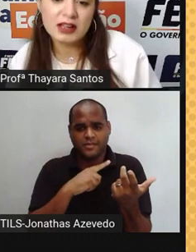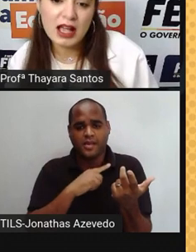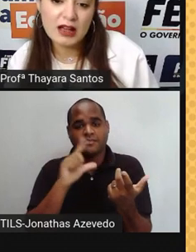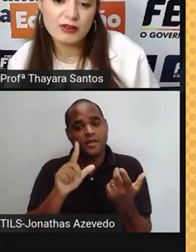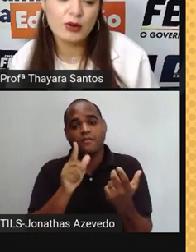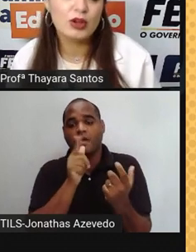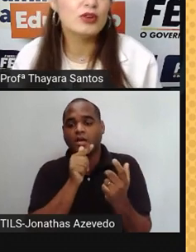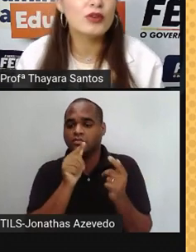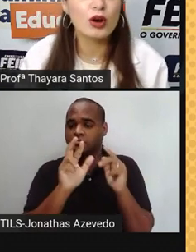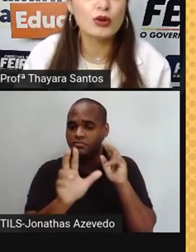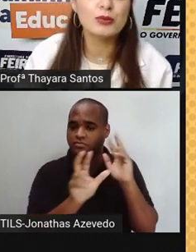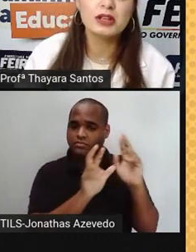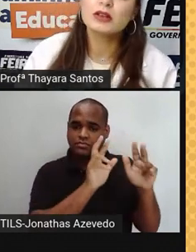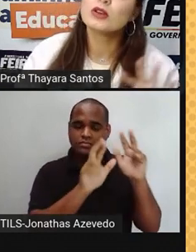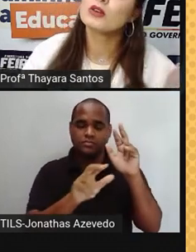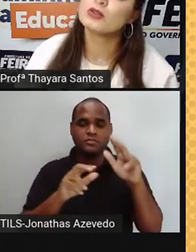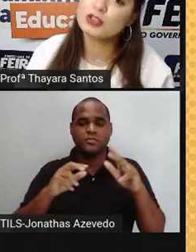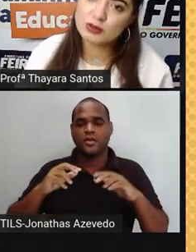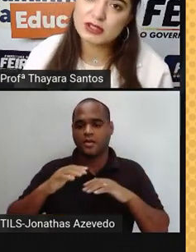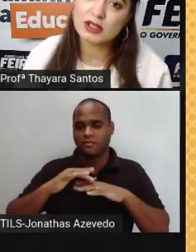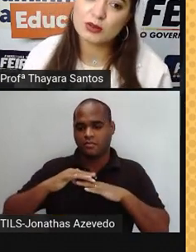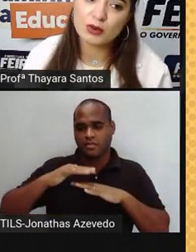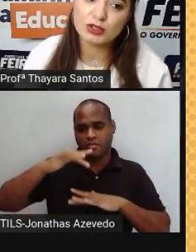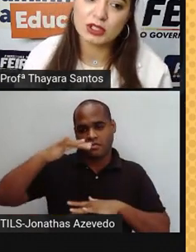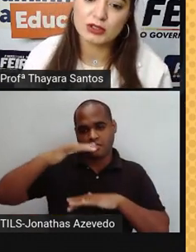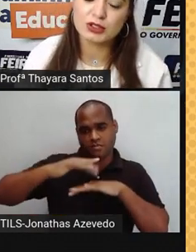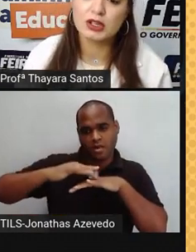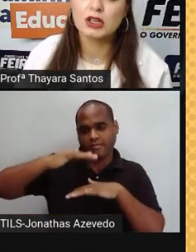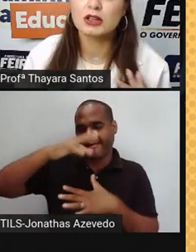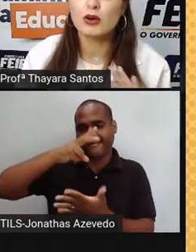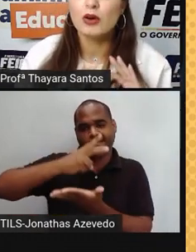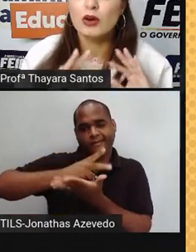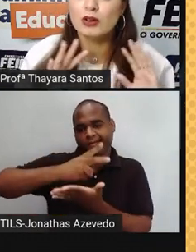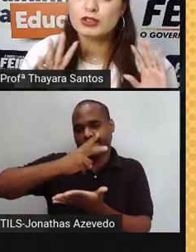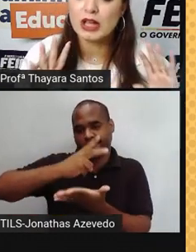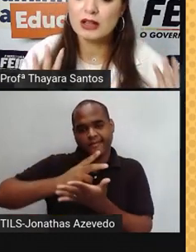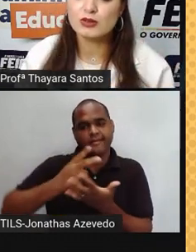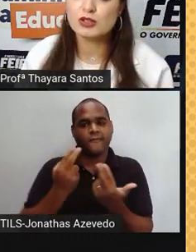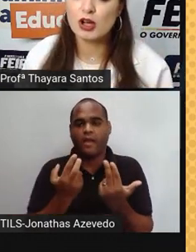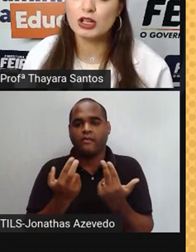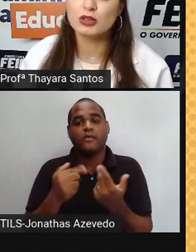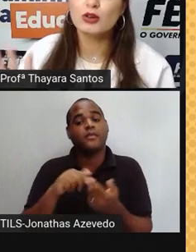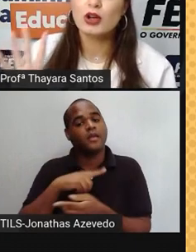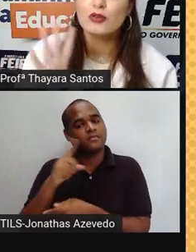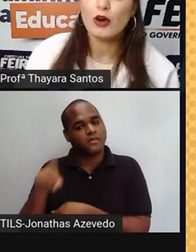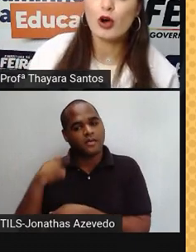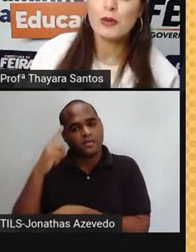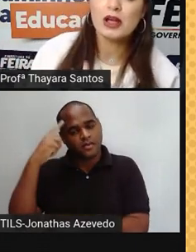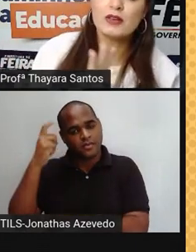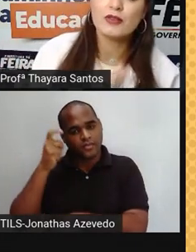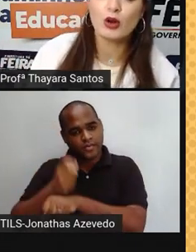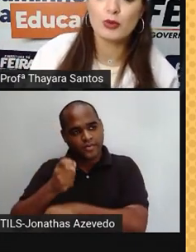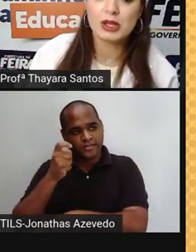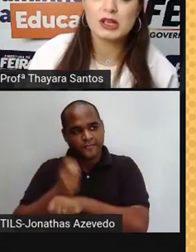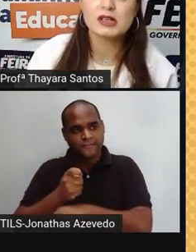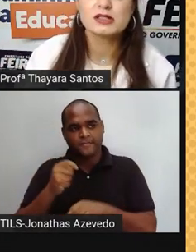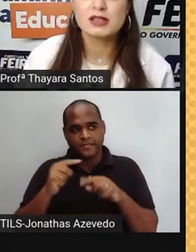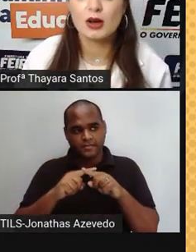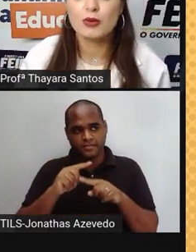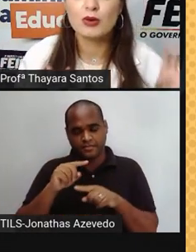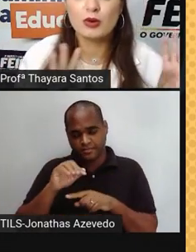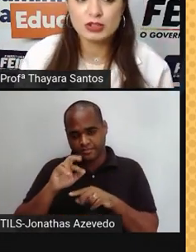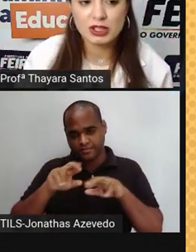variável. E o volume continua sendo constante. Então, o estado sólido, forma e volume